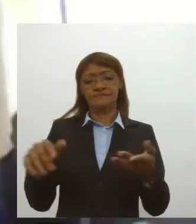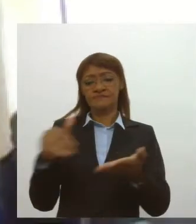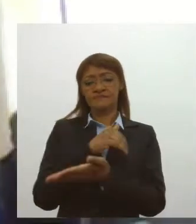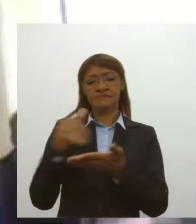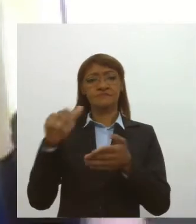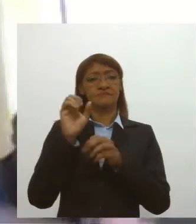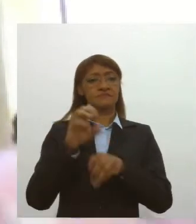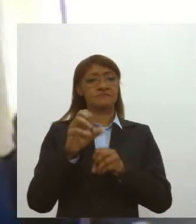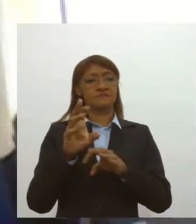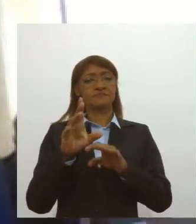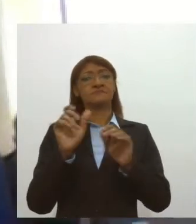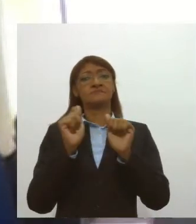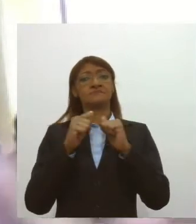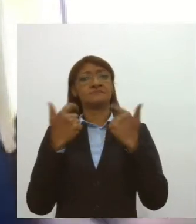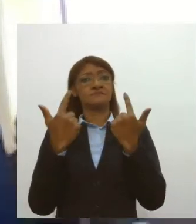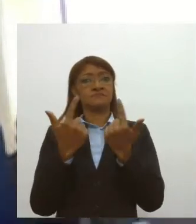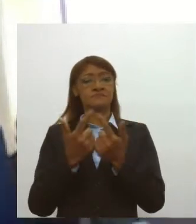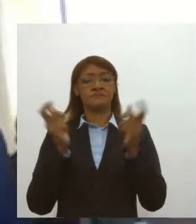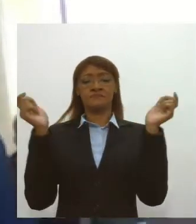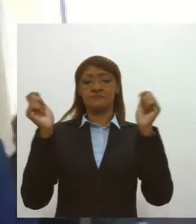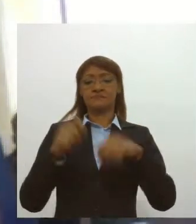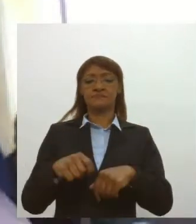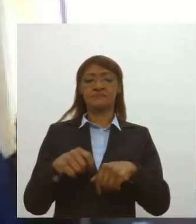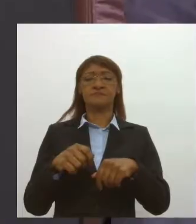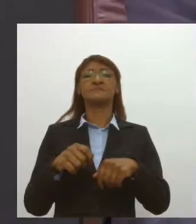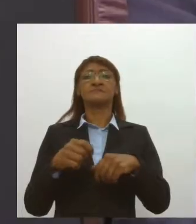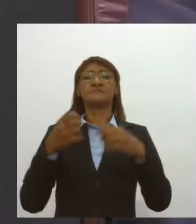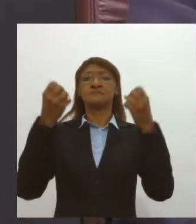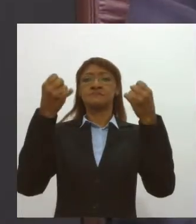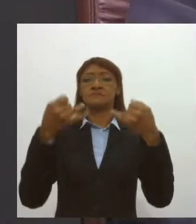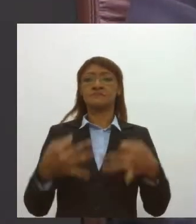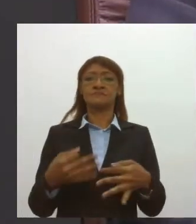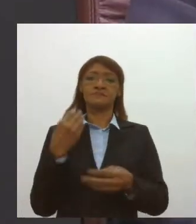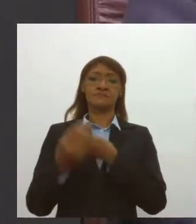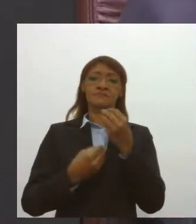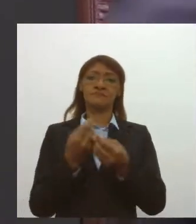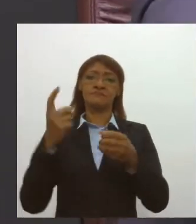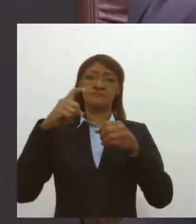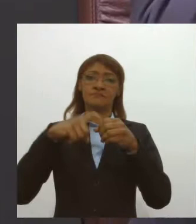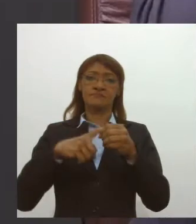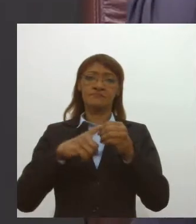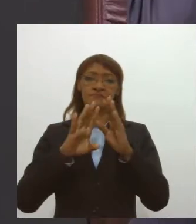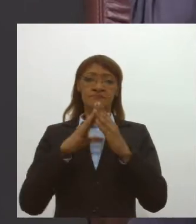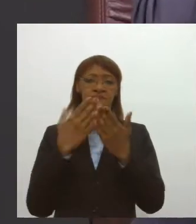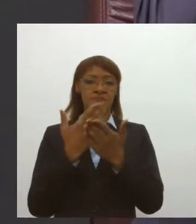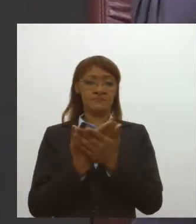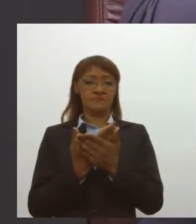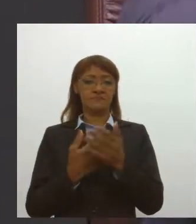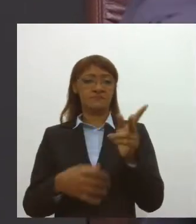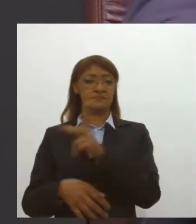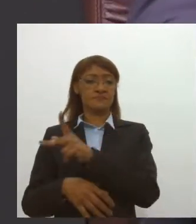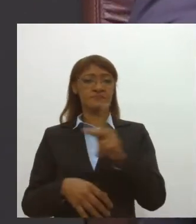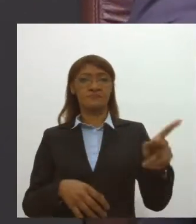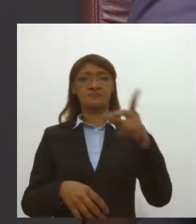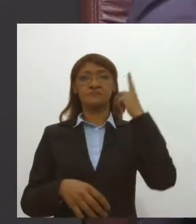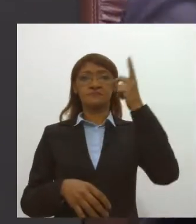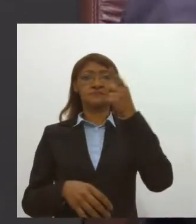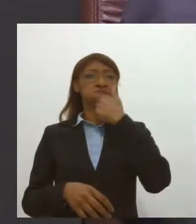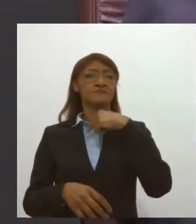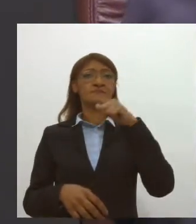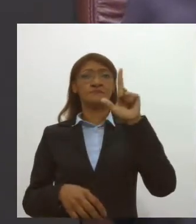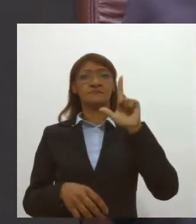educação na Alese para falar sobre o retorno das aulas. Durante a sessão, o presidente da Alese, o deputado Luciano Bispo,